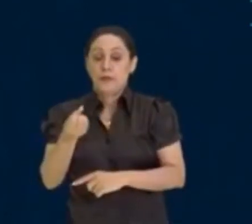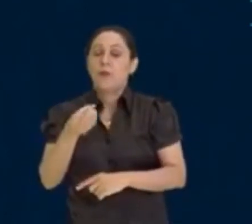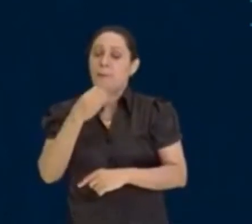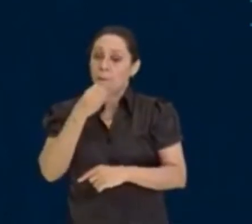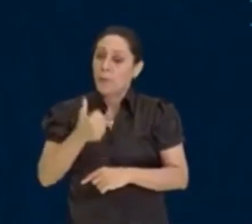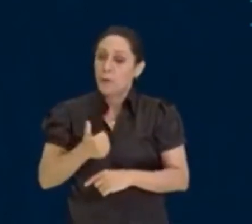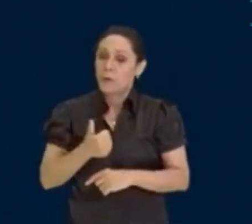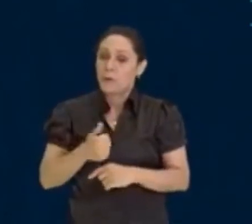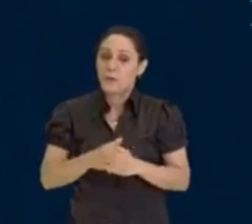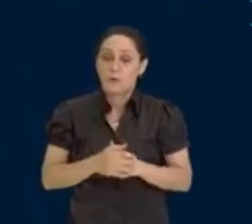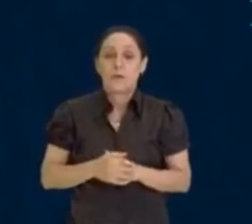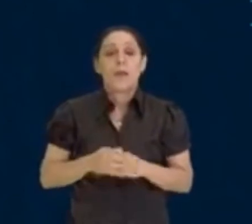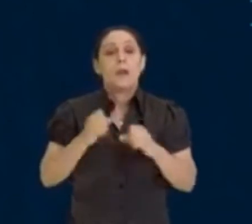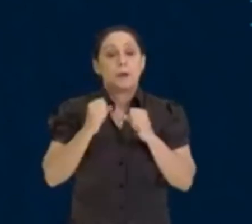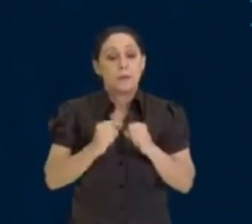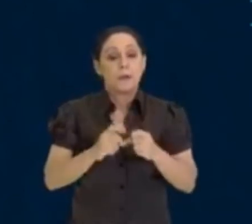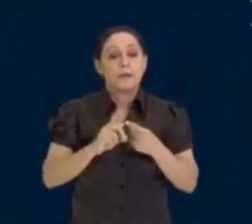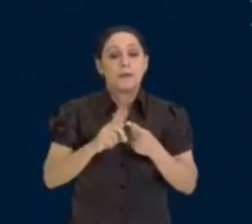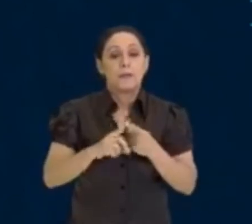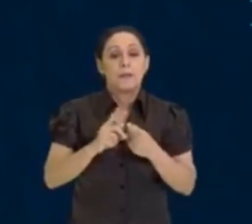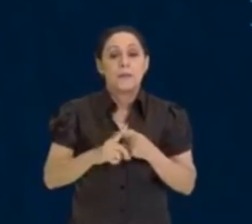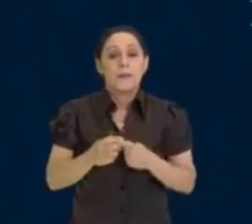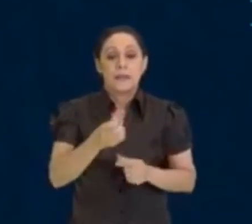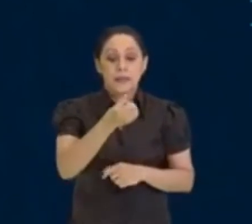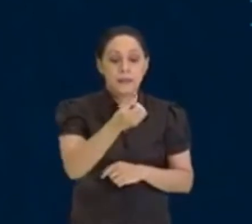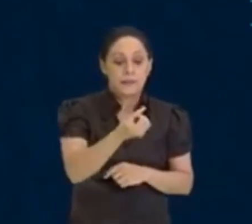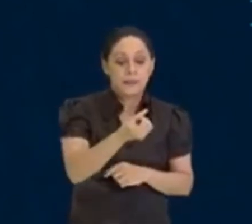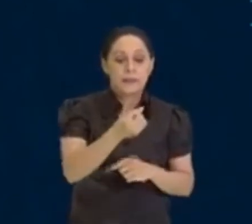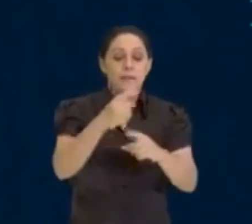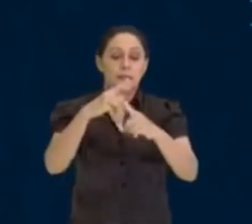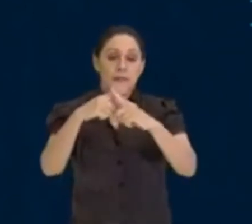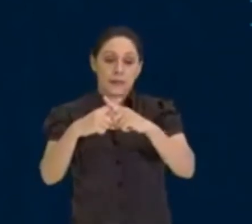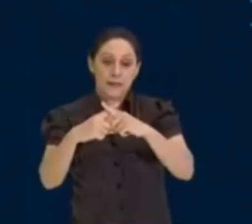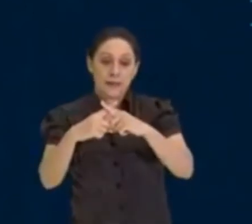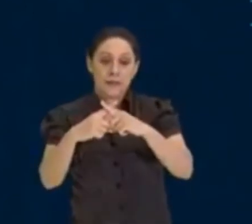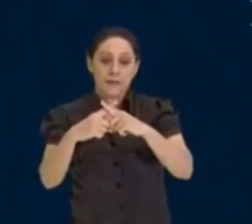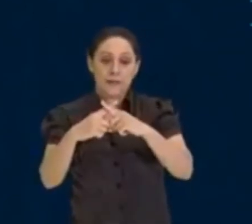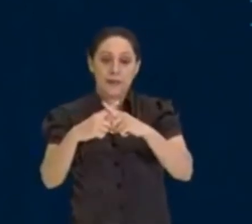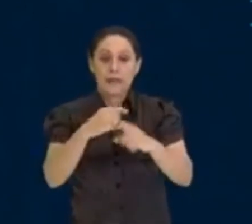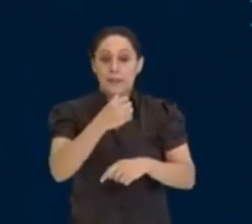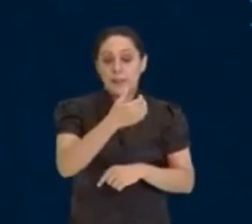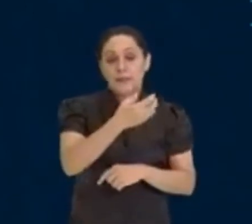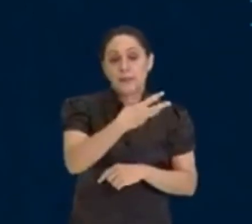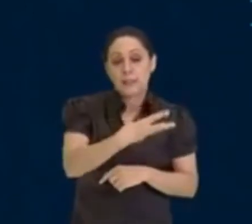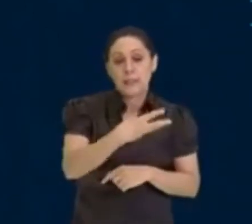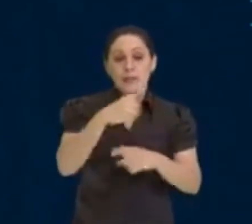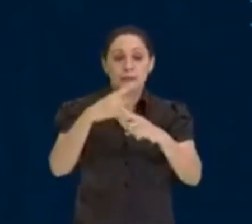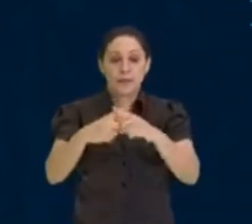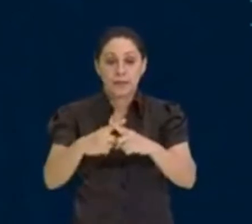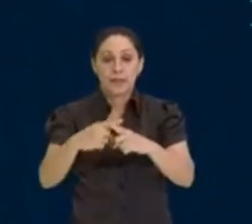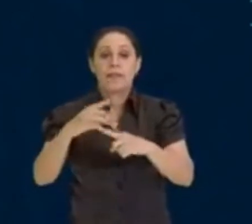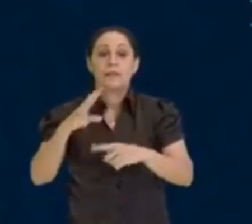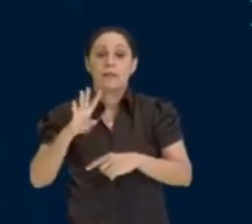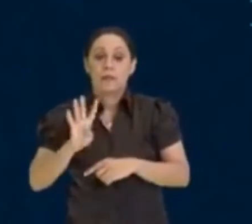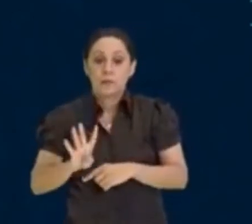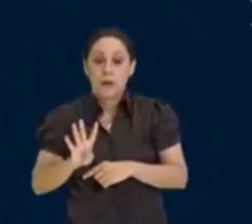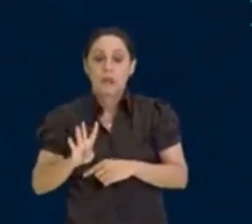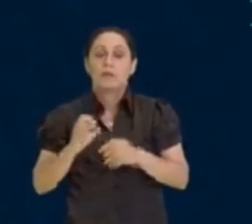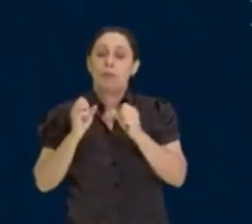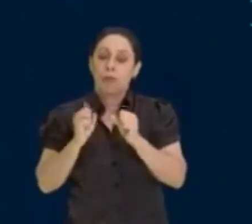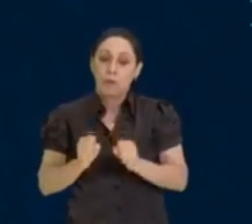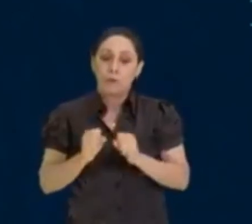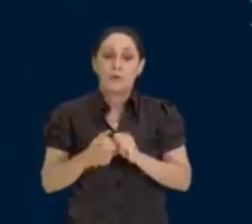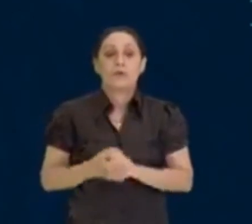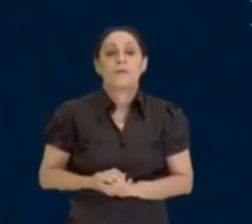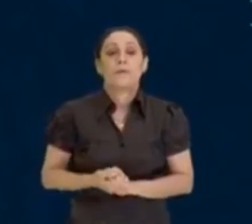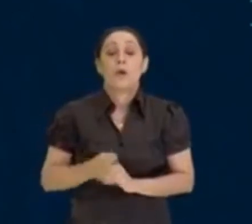posso também decompor esse 12 em 3 vezes 4, pode também, tranquilo, ou